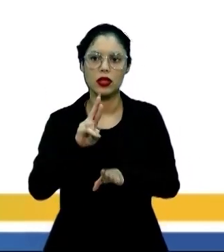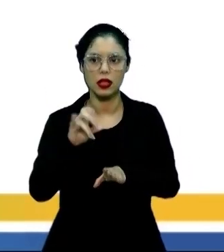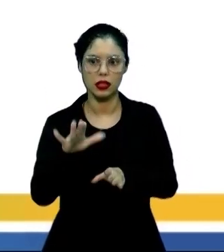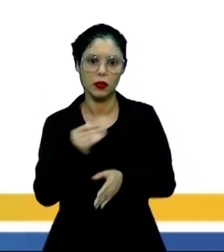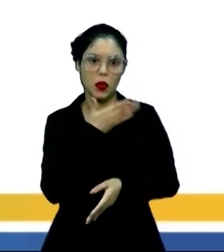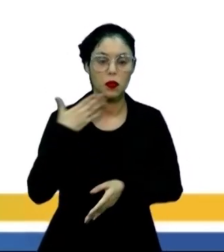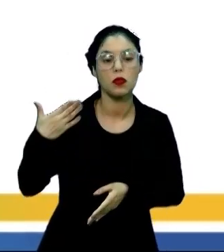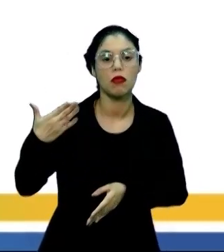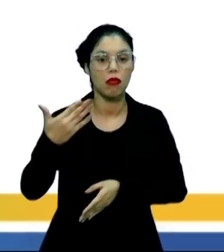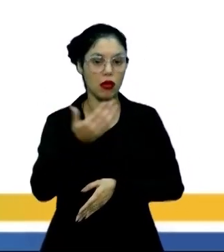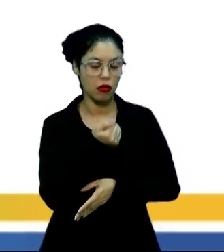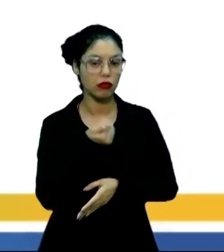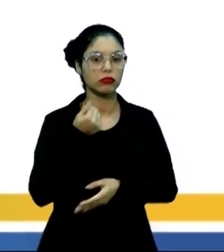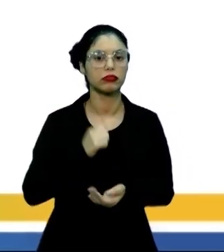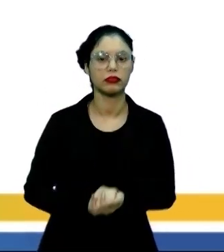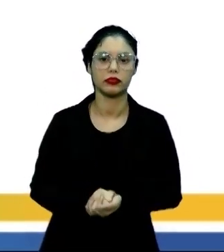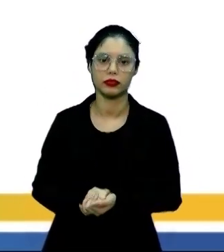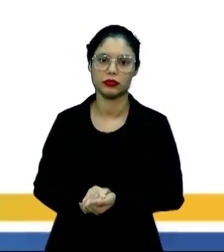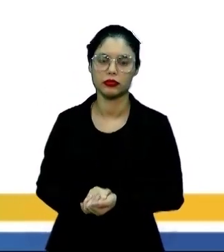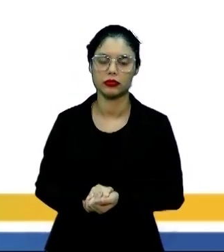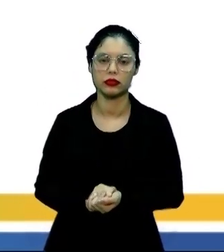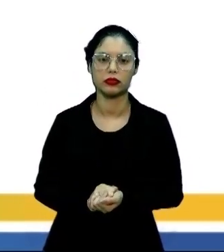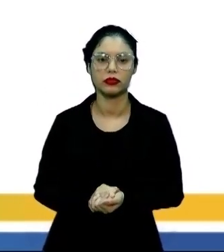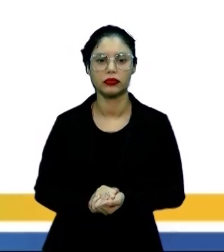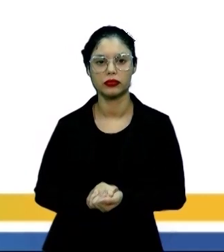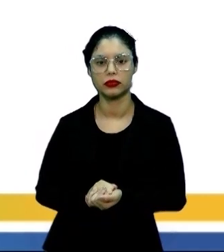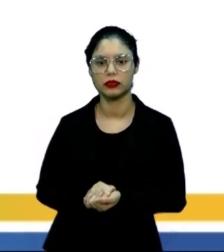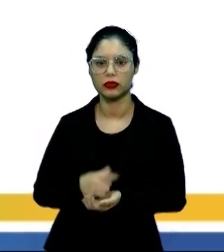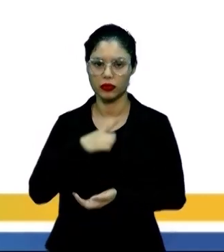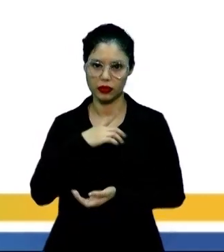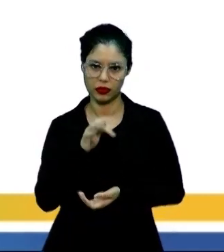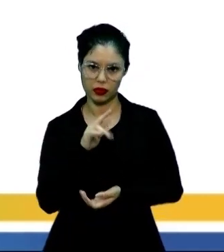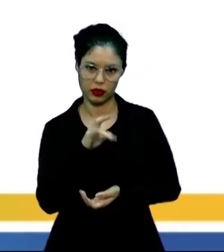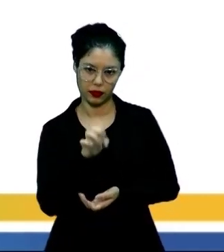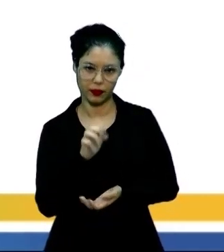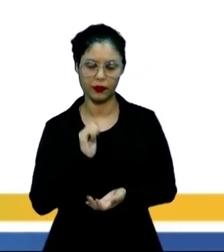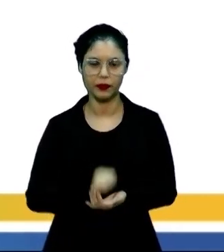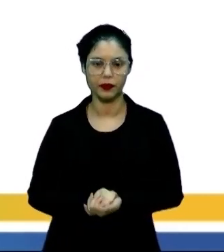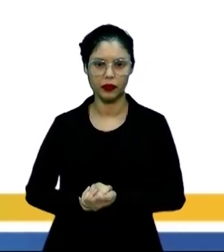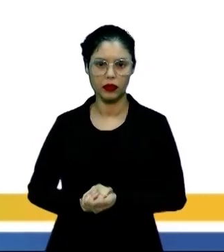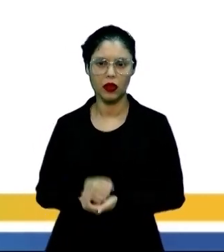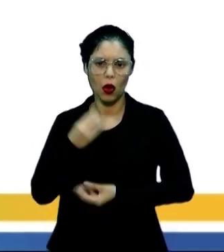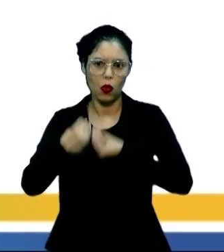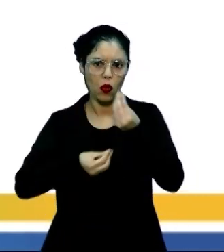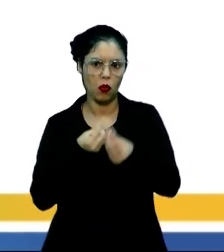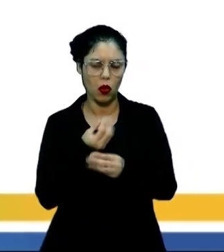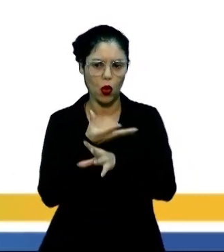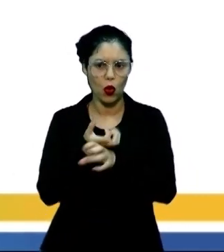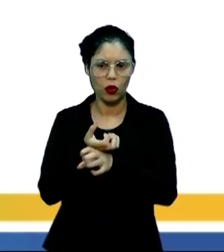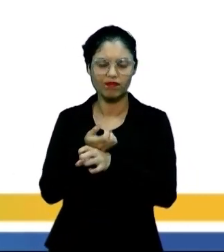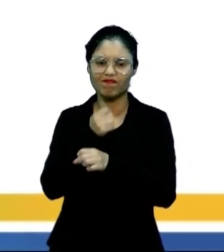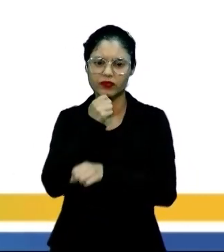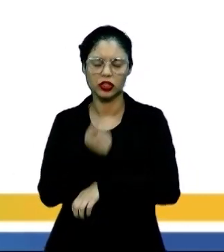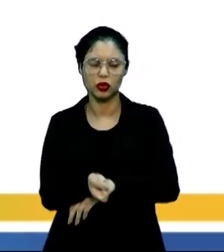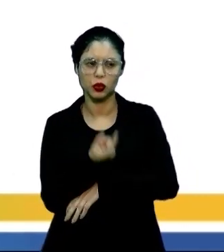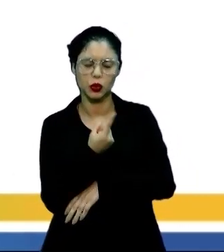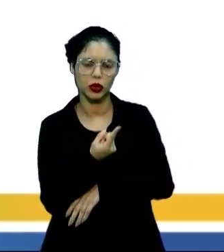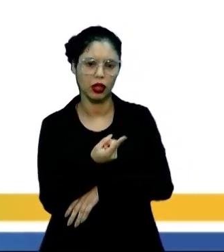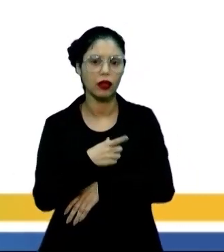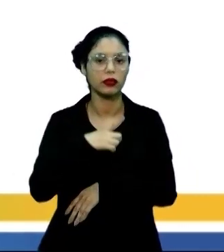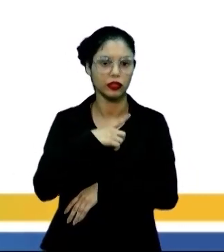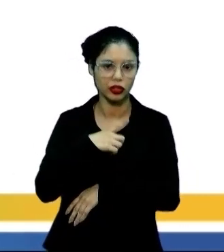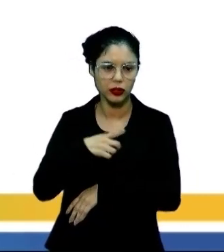orçamentos, melhor é o saldo que o déficit. Como era muito seco de maneiras, tinha